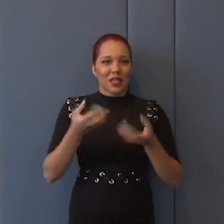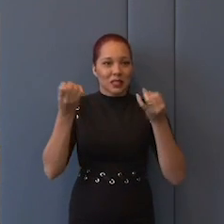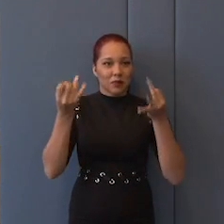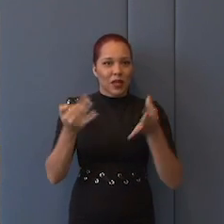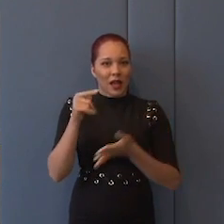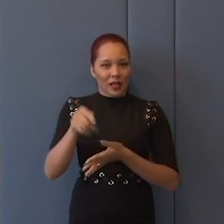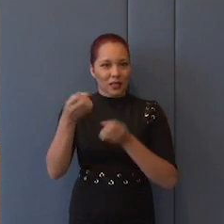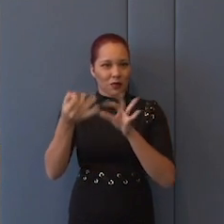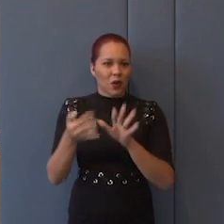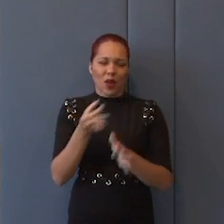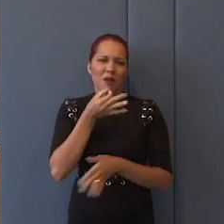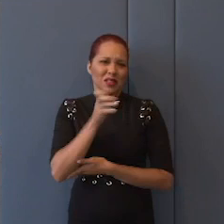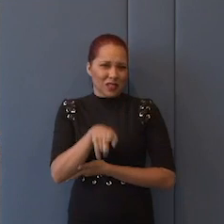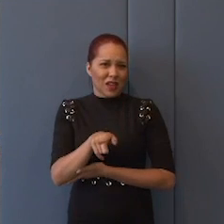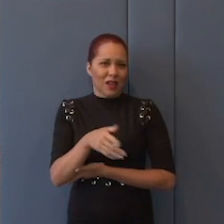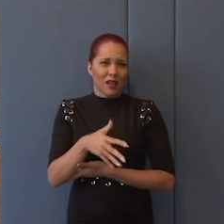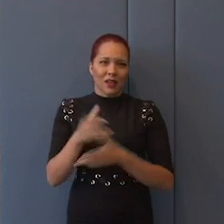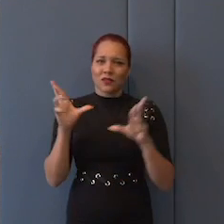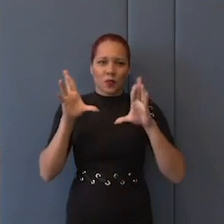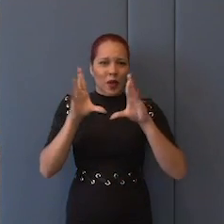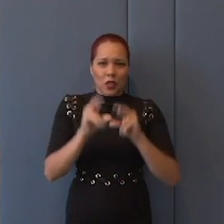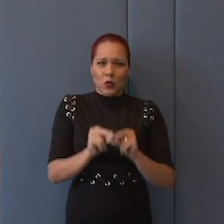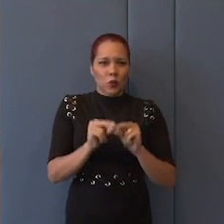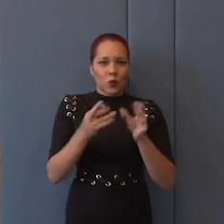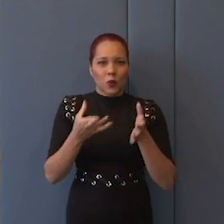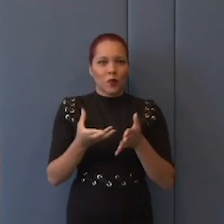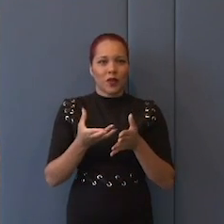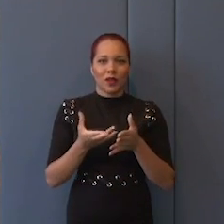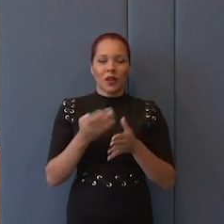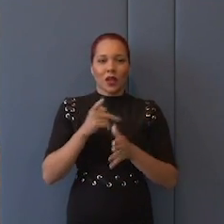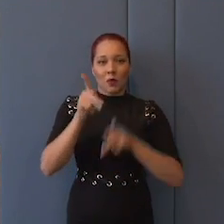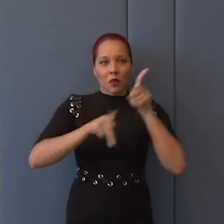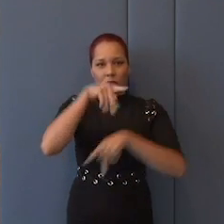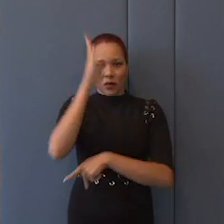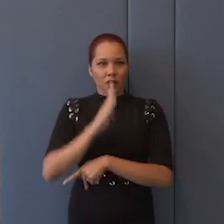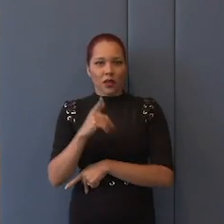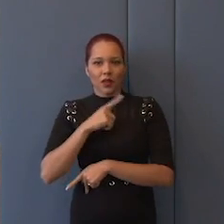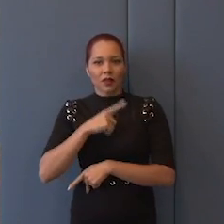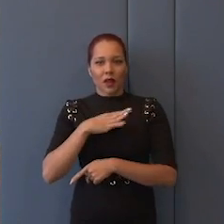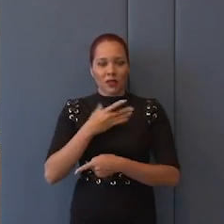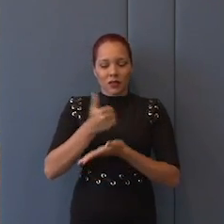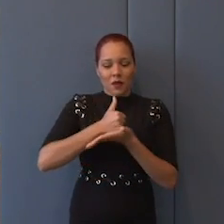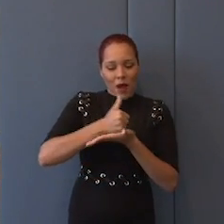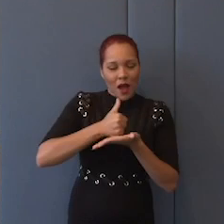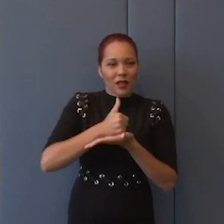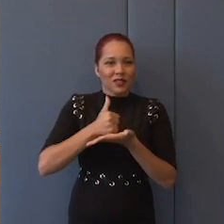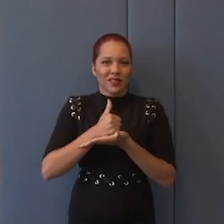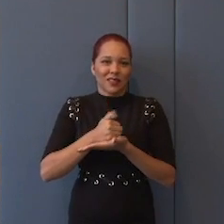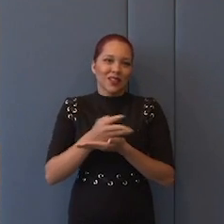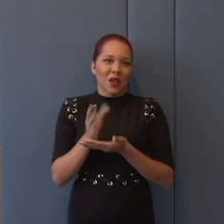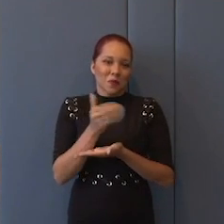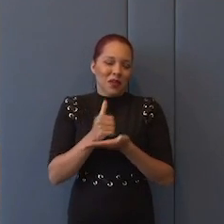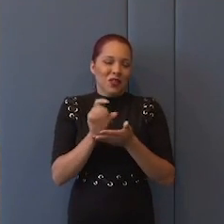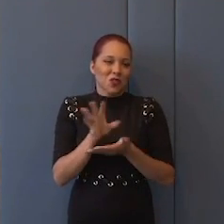esse ponto aí. Acho que é isso. Se pudesse resumir assim, acho que o povo brasileiro tem que ser o oráculo da nossa política externa. Basicamente é isso.